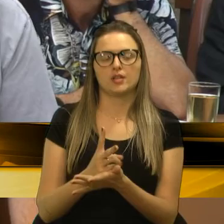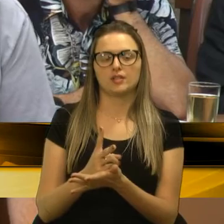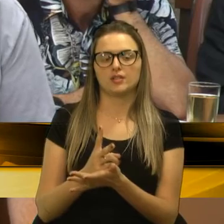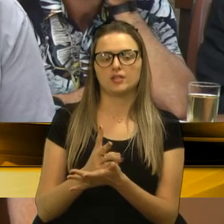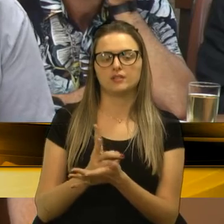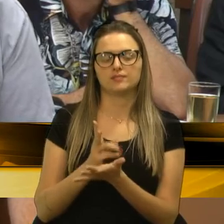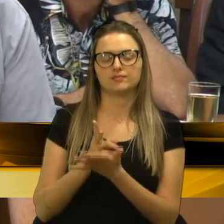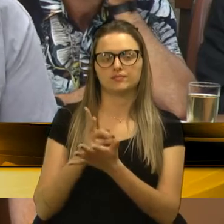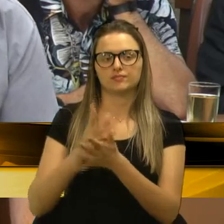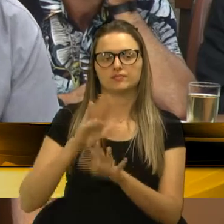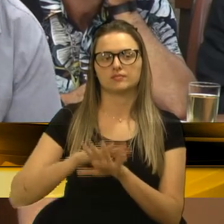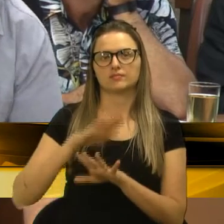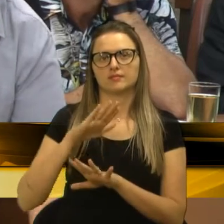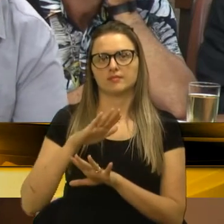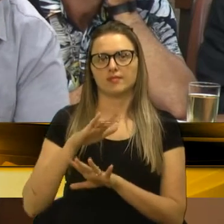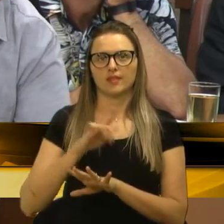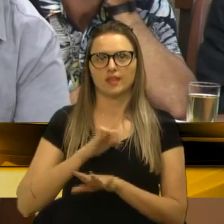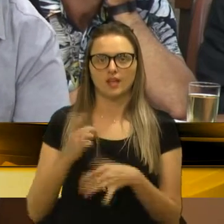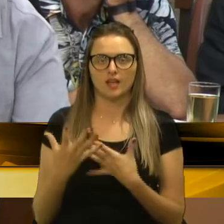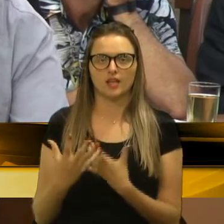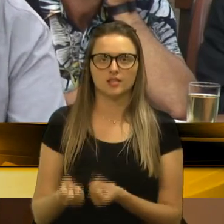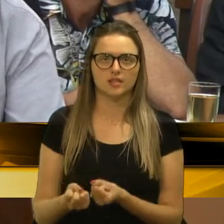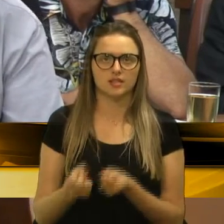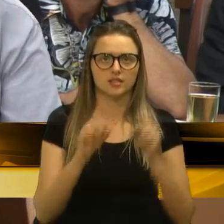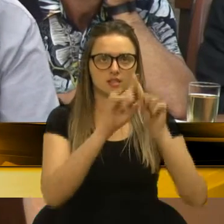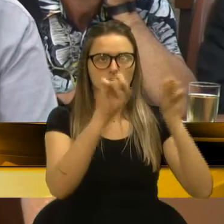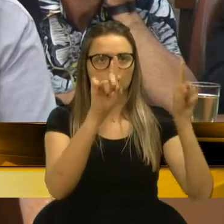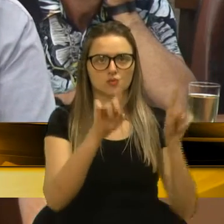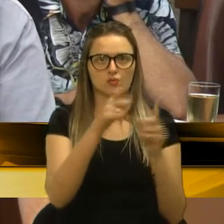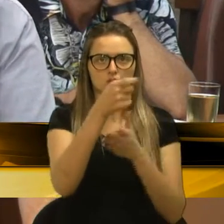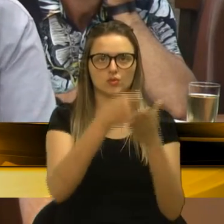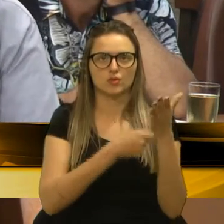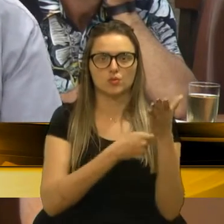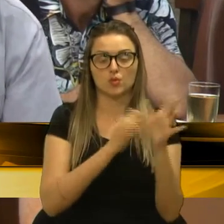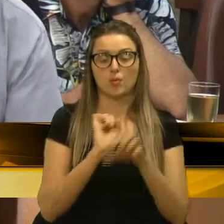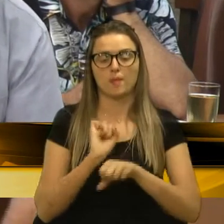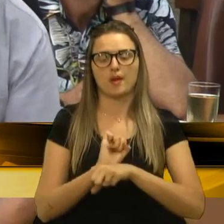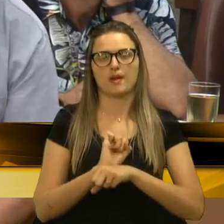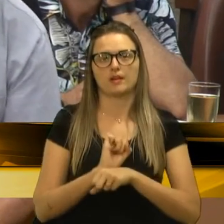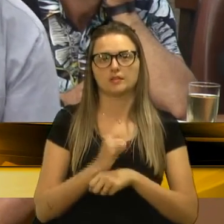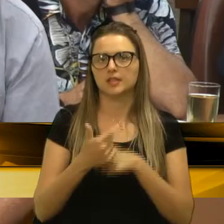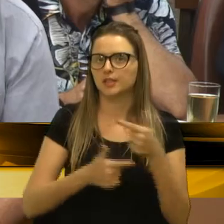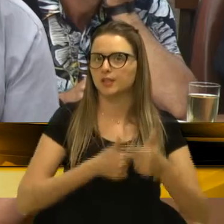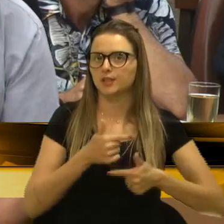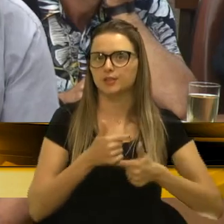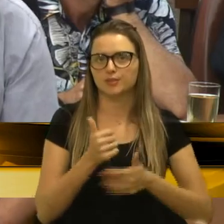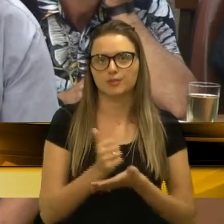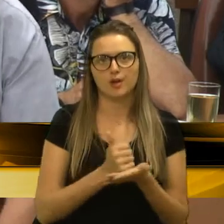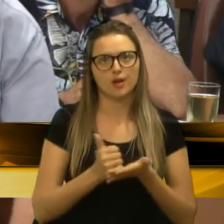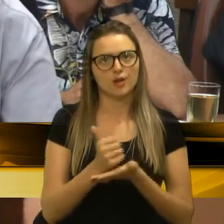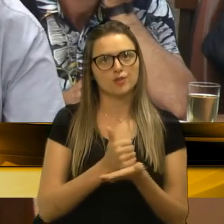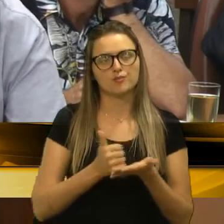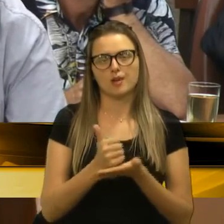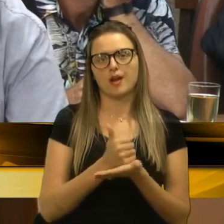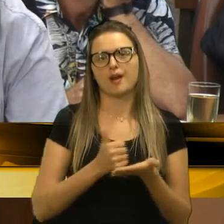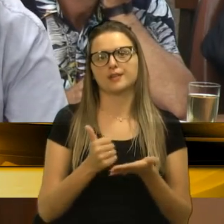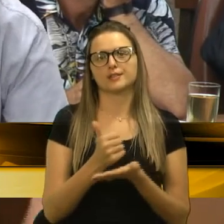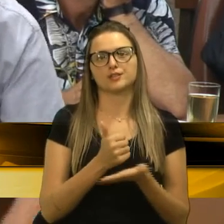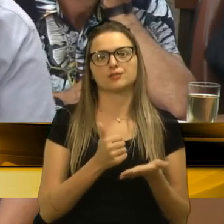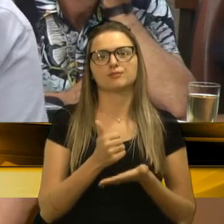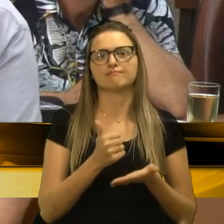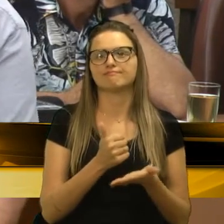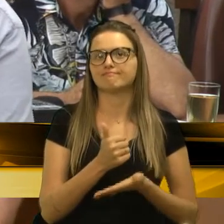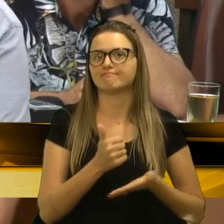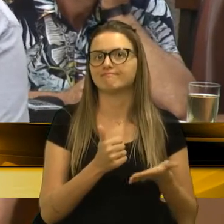aumenta o número de adesão dos servidores públicos paralisados. E os serviços essenciais, serviços essenciais estão